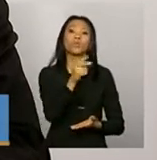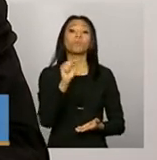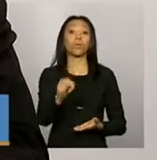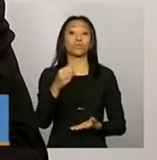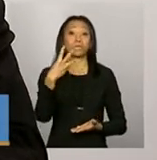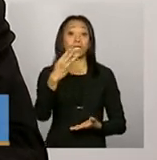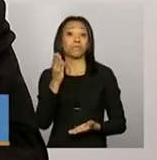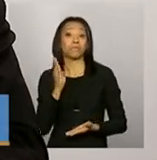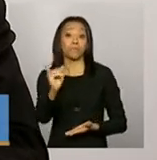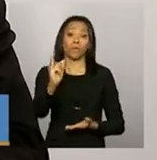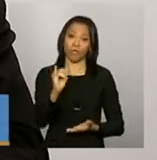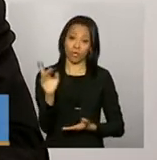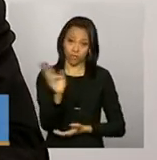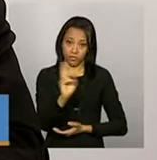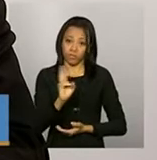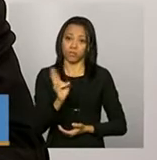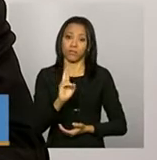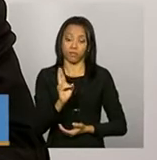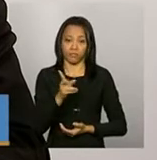bilhões de reais.